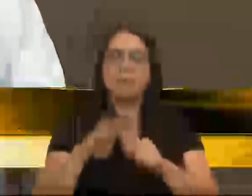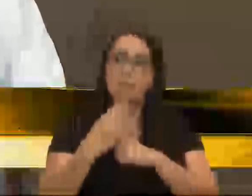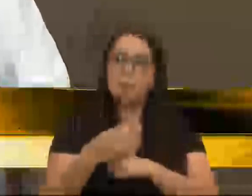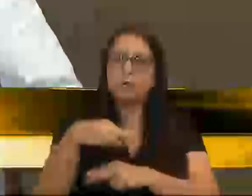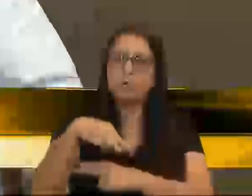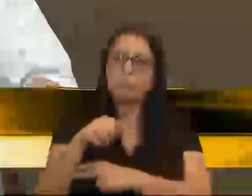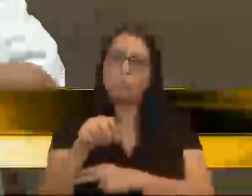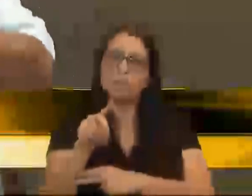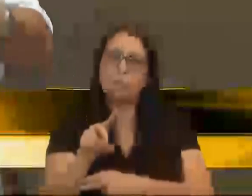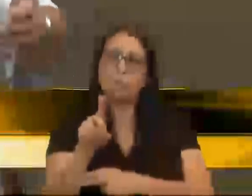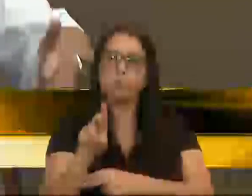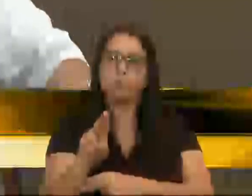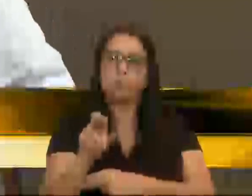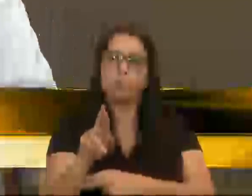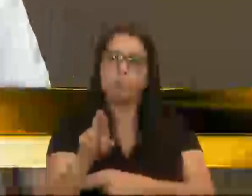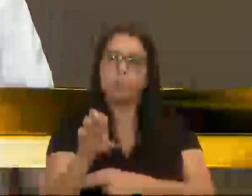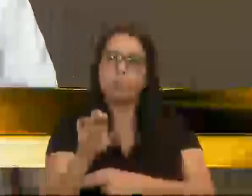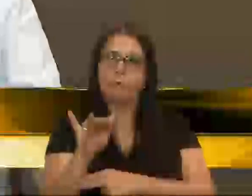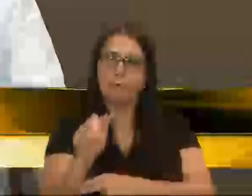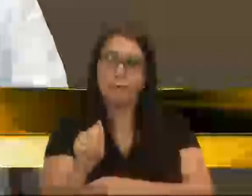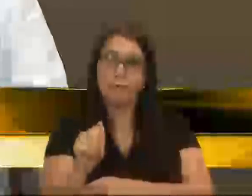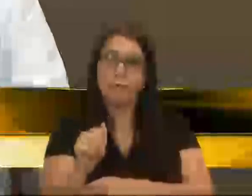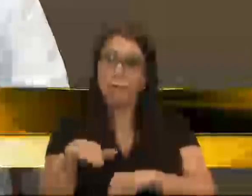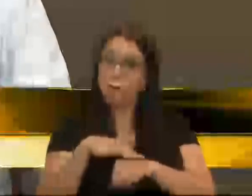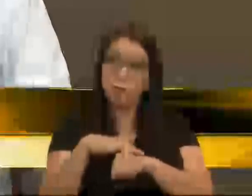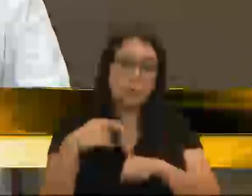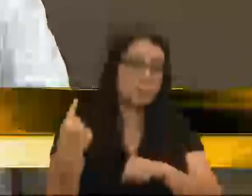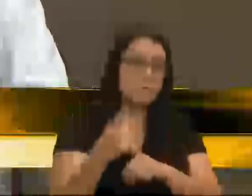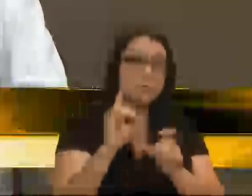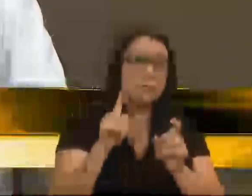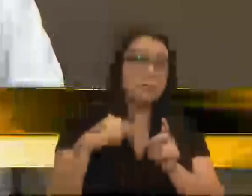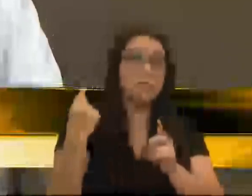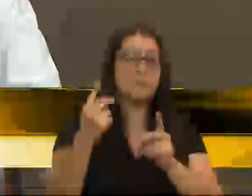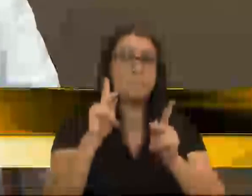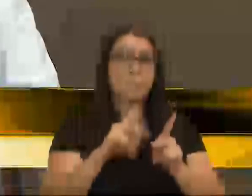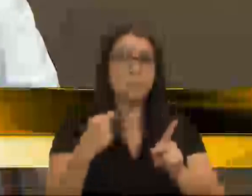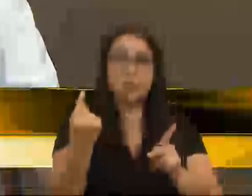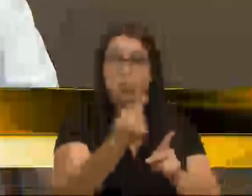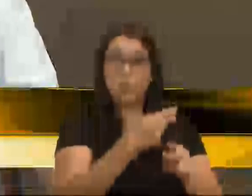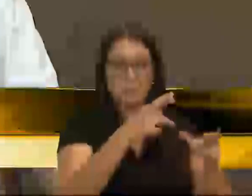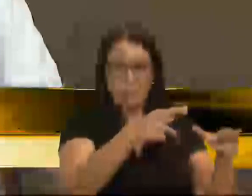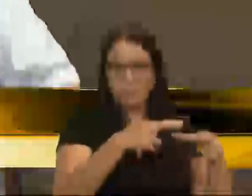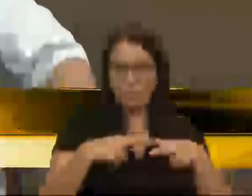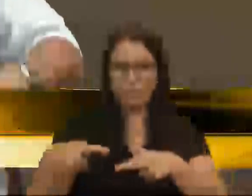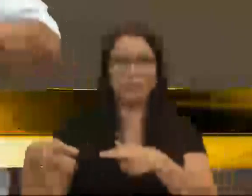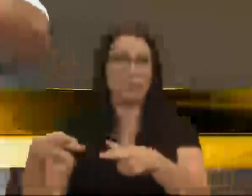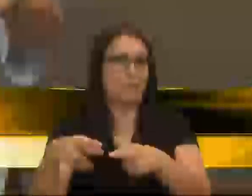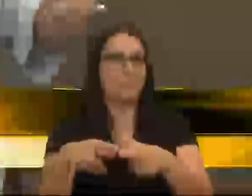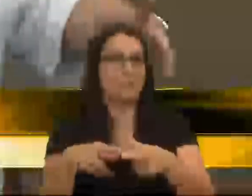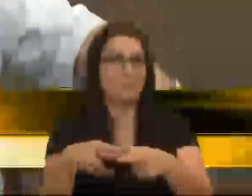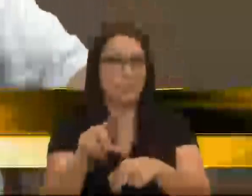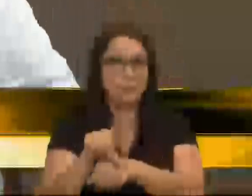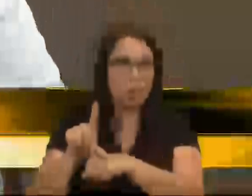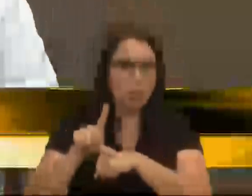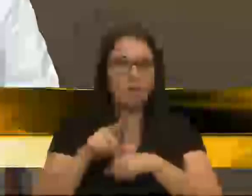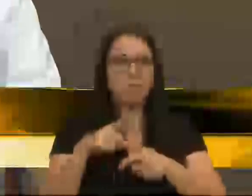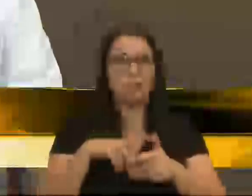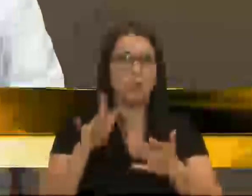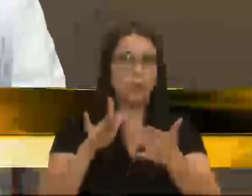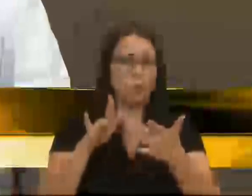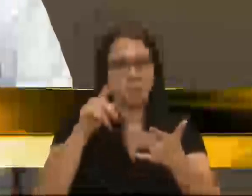dialogavam permanentemente, especialmente dos comerciantes ali da região, os comerciantes que tinham um contato